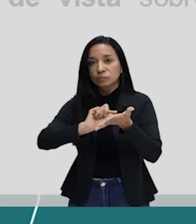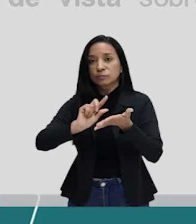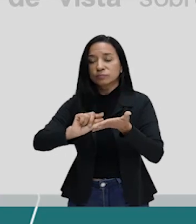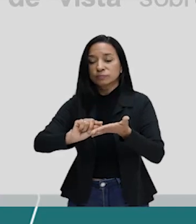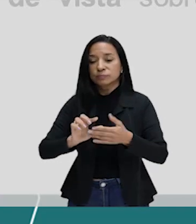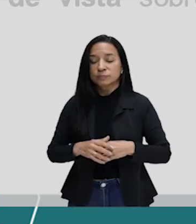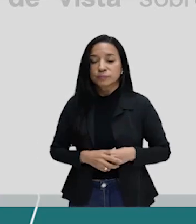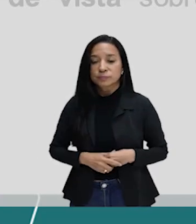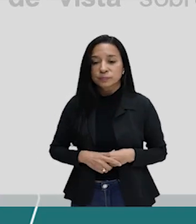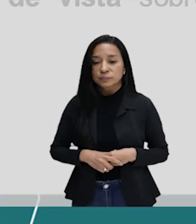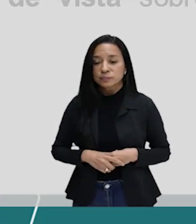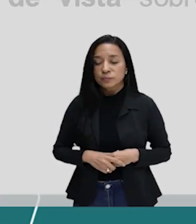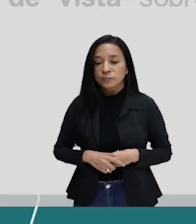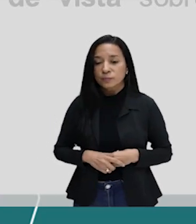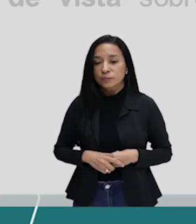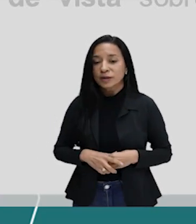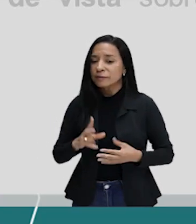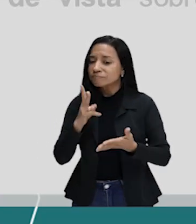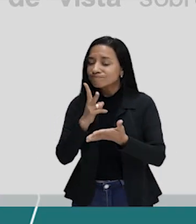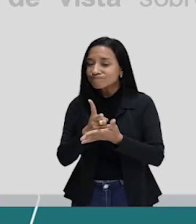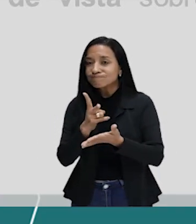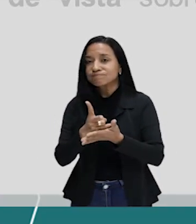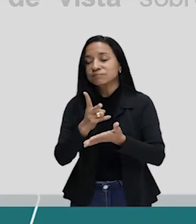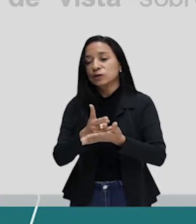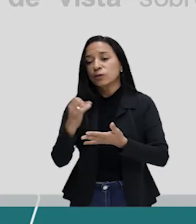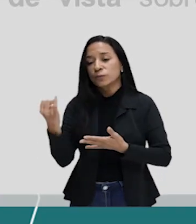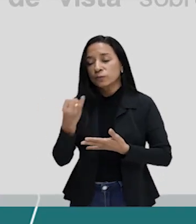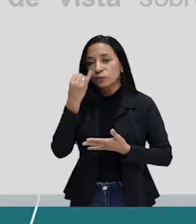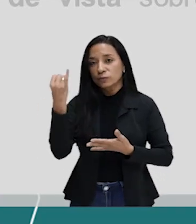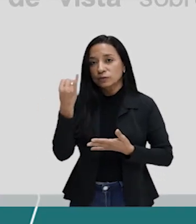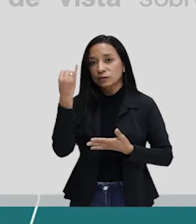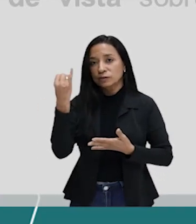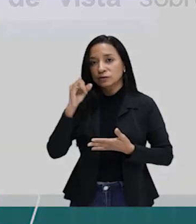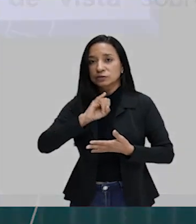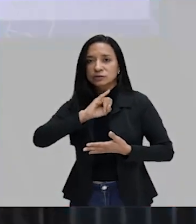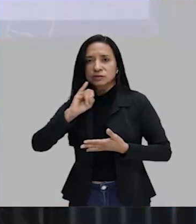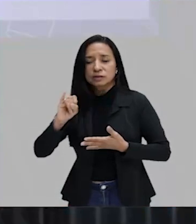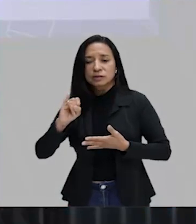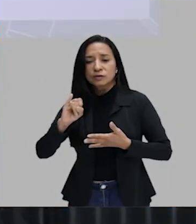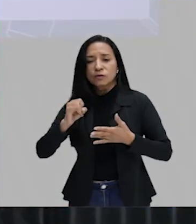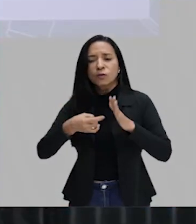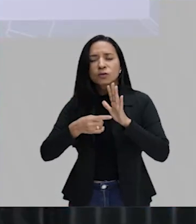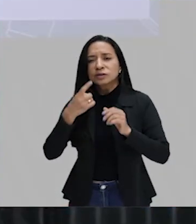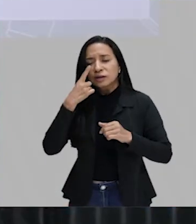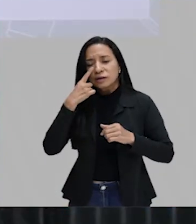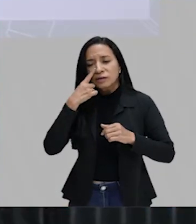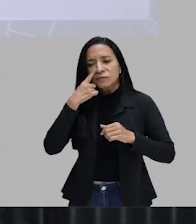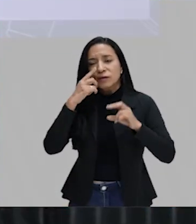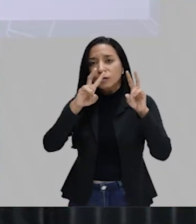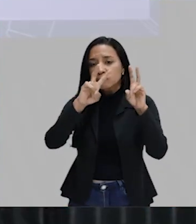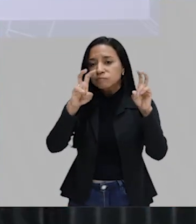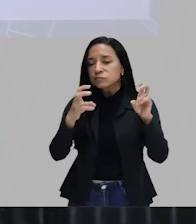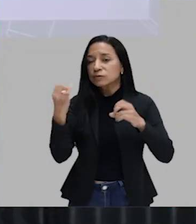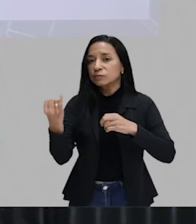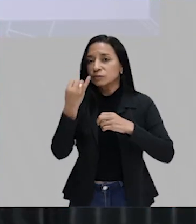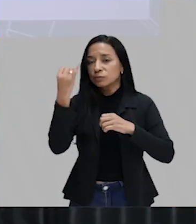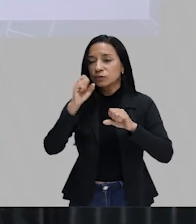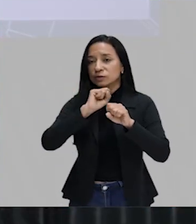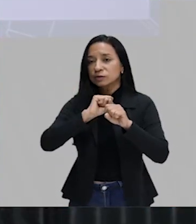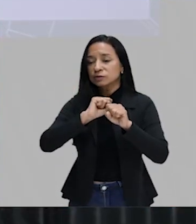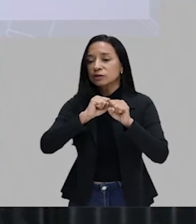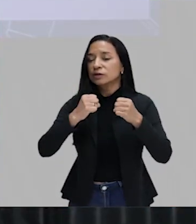Um assunto sempre relevante. Se nós formos falar de temas relevantes na sociedade hoje, nós temos